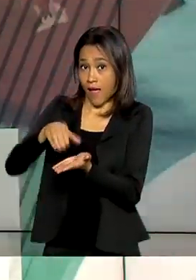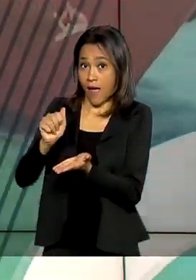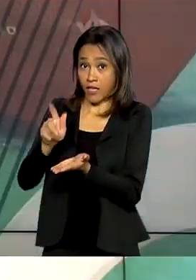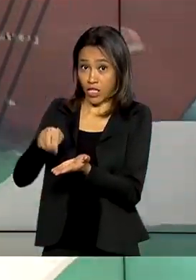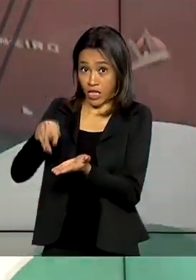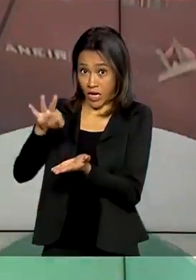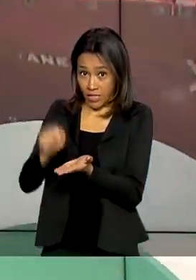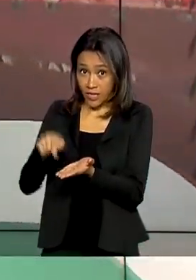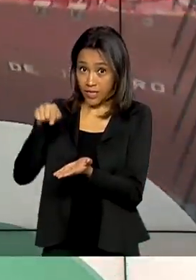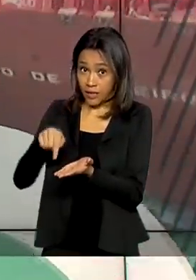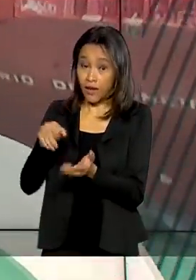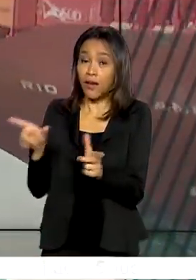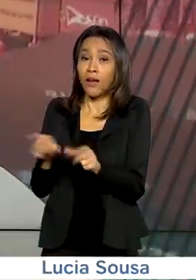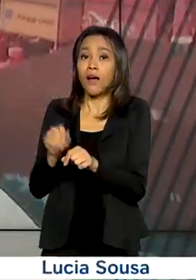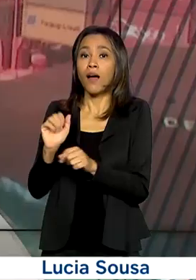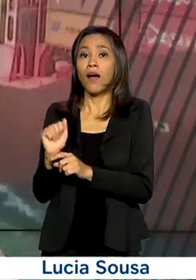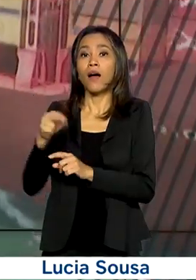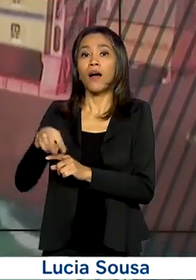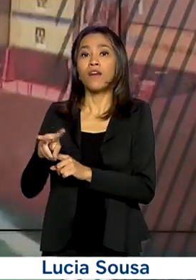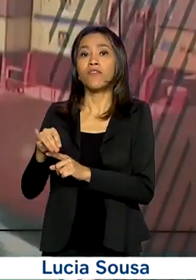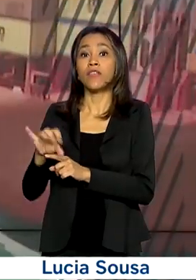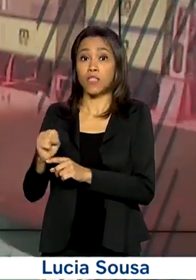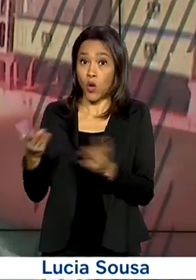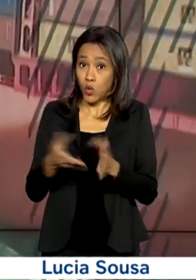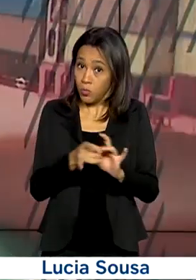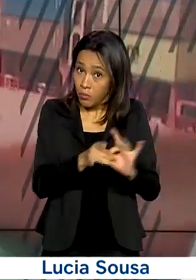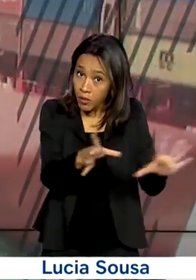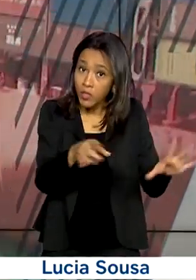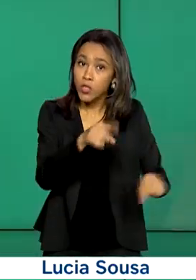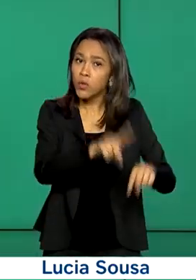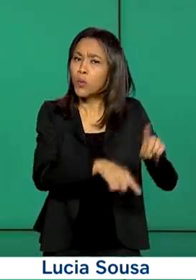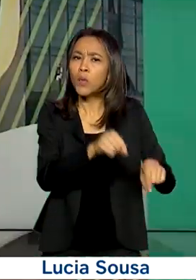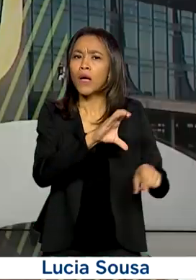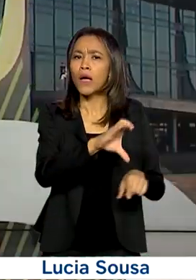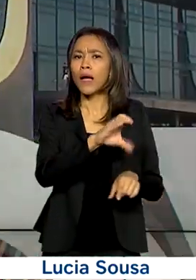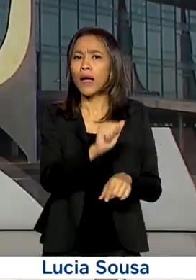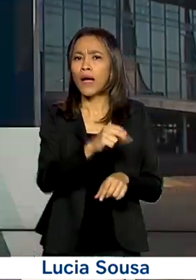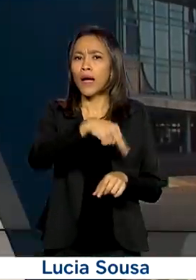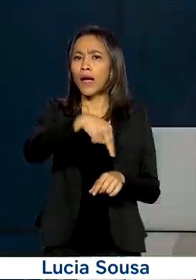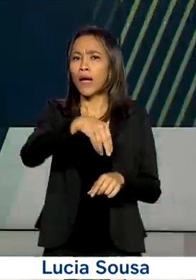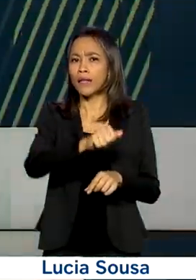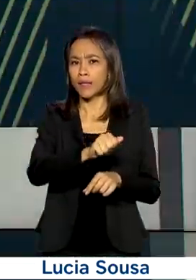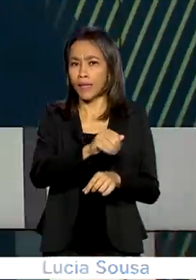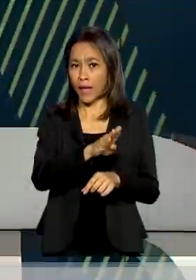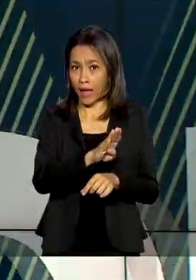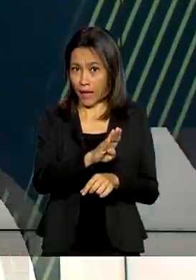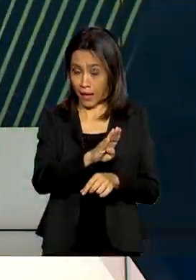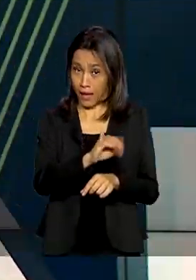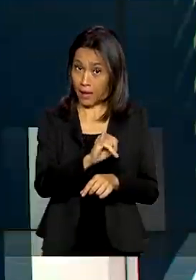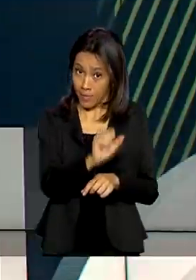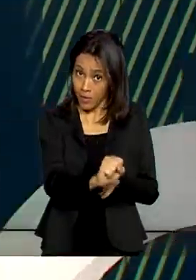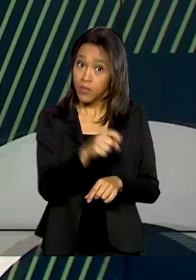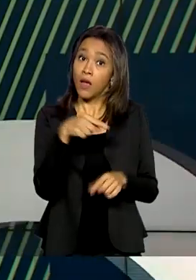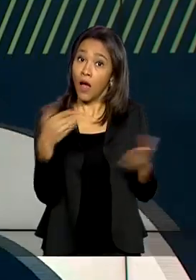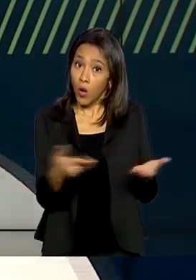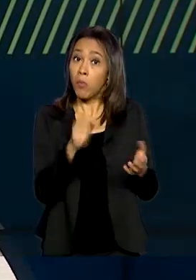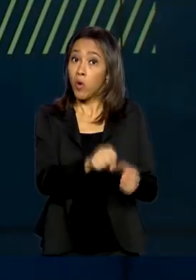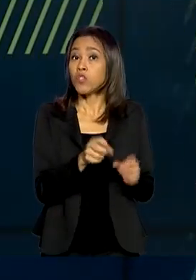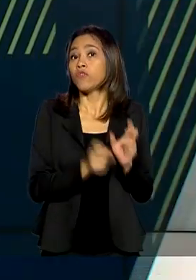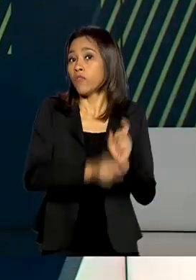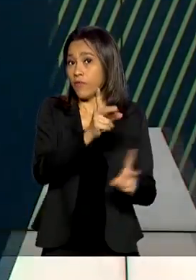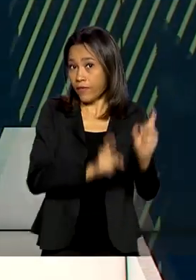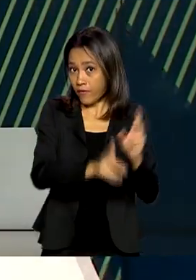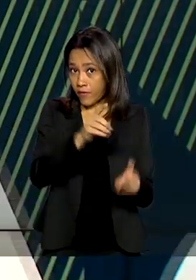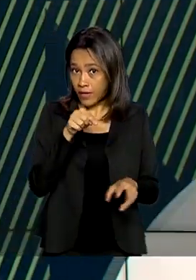o primeiro produto à base de cannabis. Agora, a empresa autorizada pode iniciar a fabricação e a comercialização do produto.